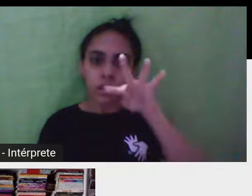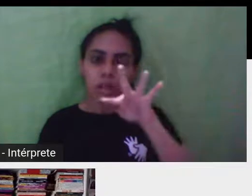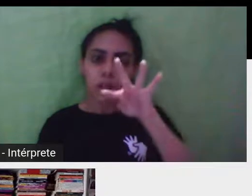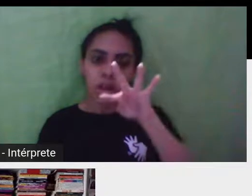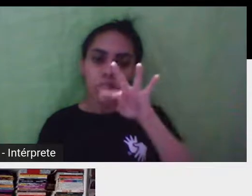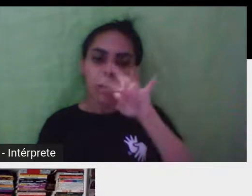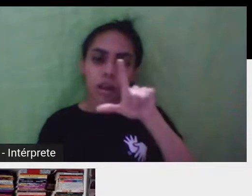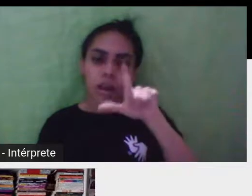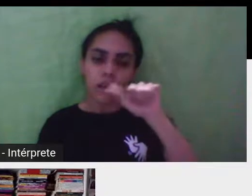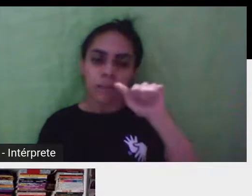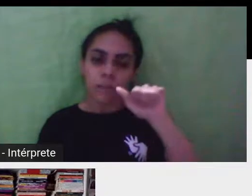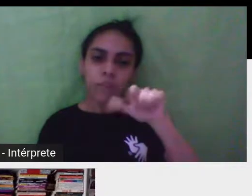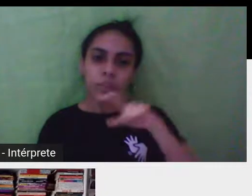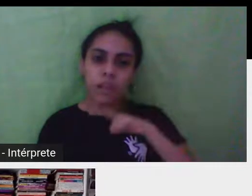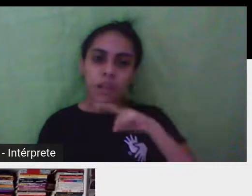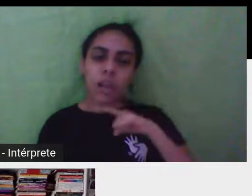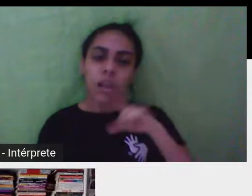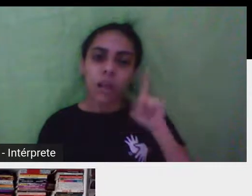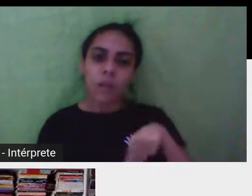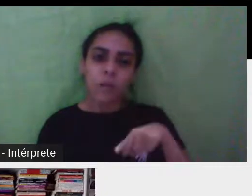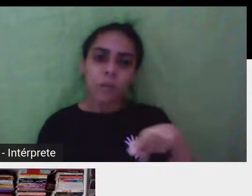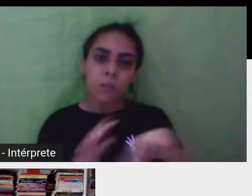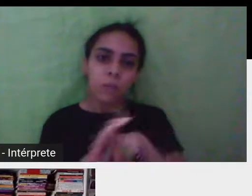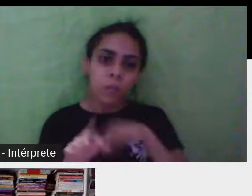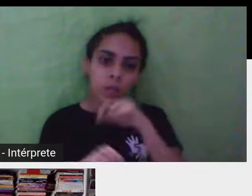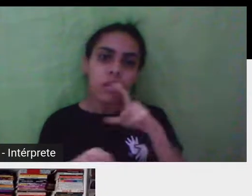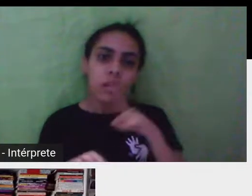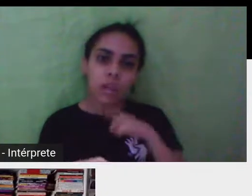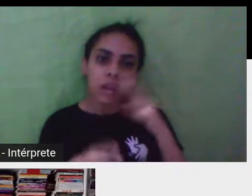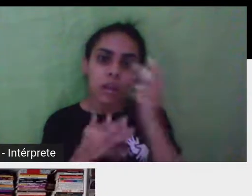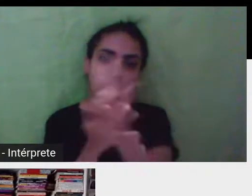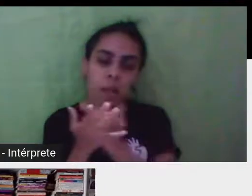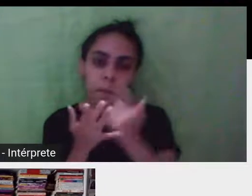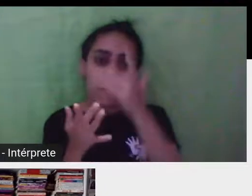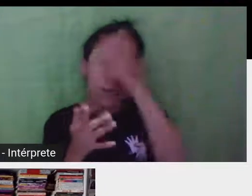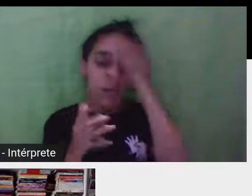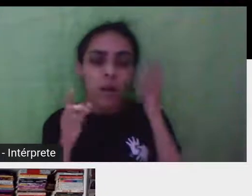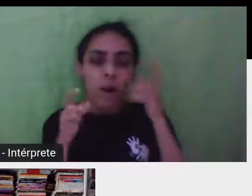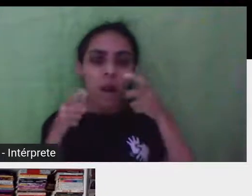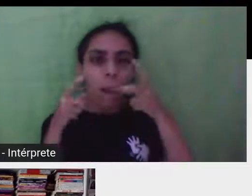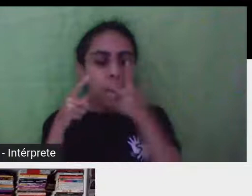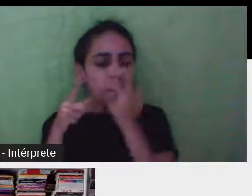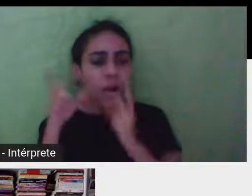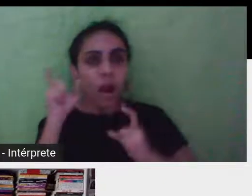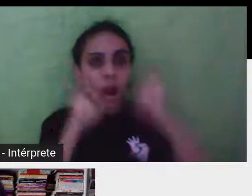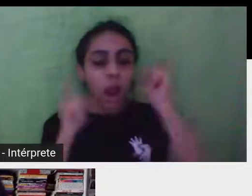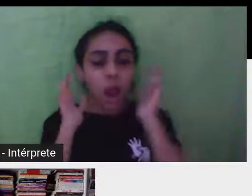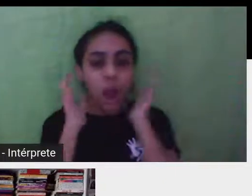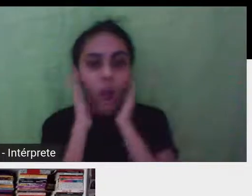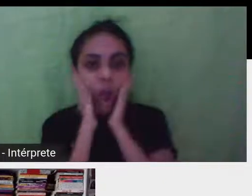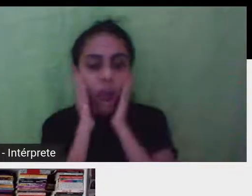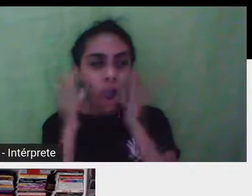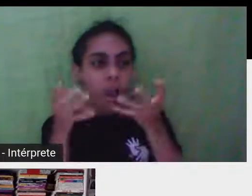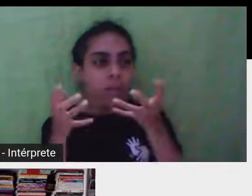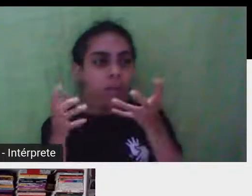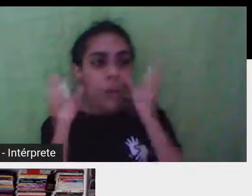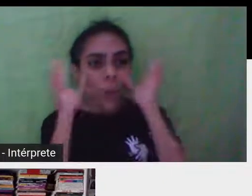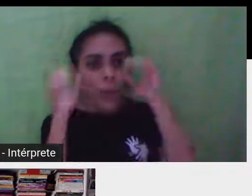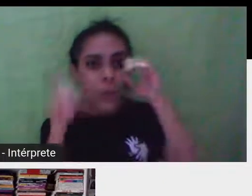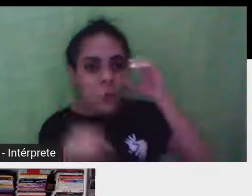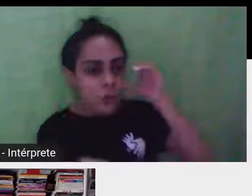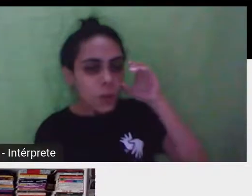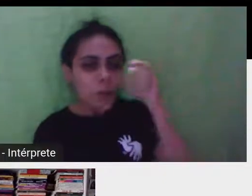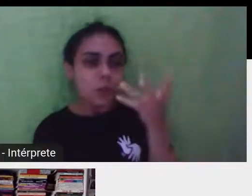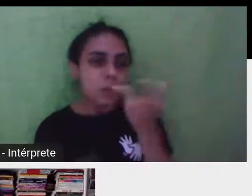Aí aparece aqui uma pintura do cara, assim, tipo, querendo ver tudo, abarcar todas